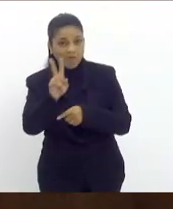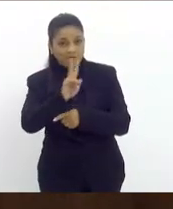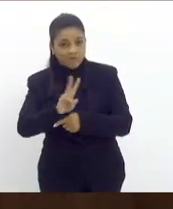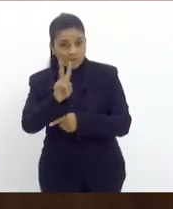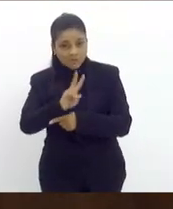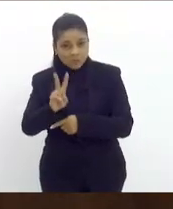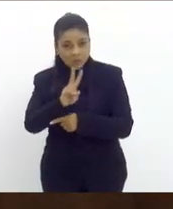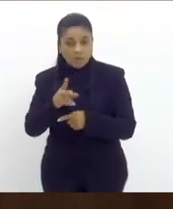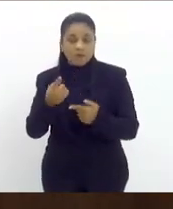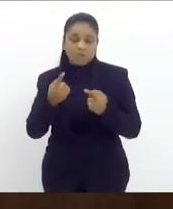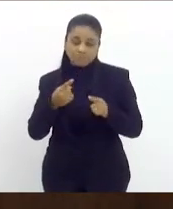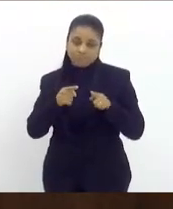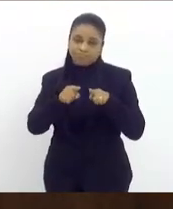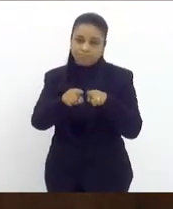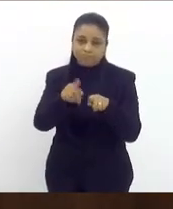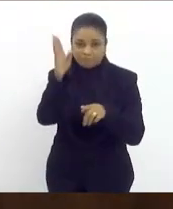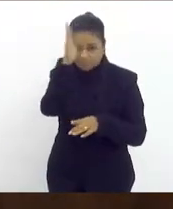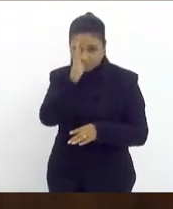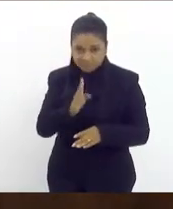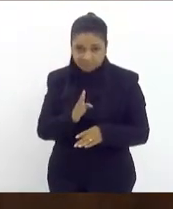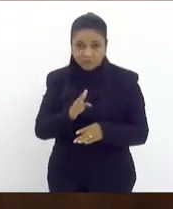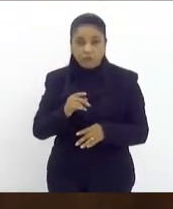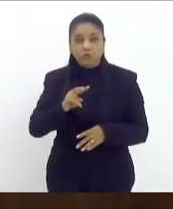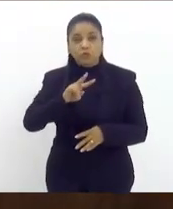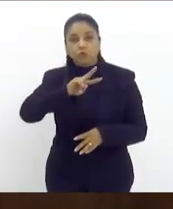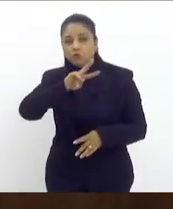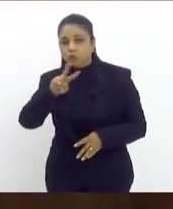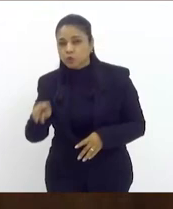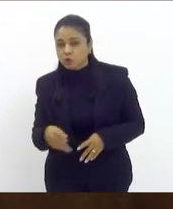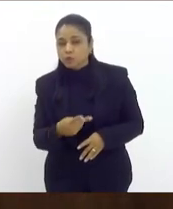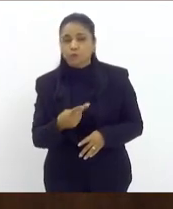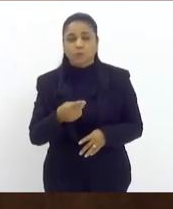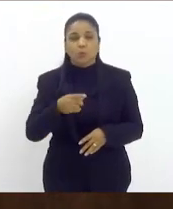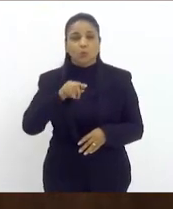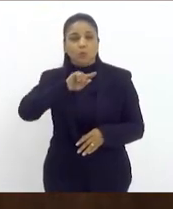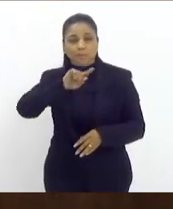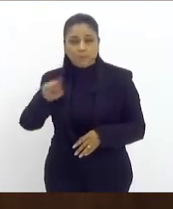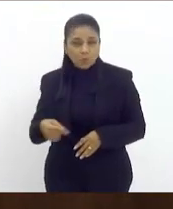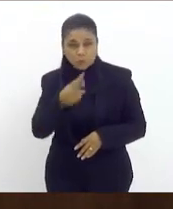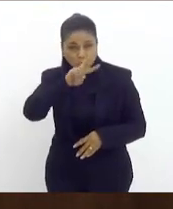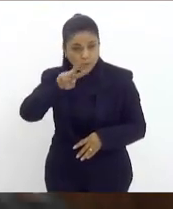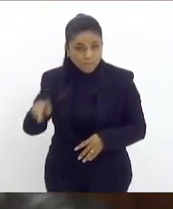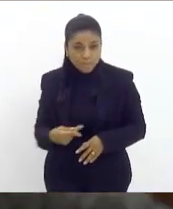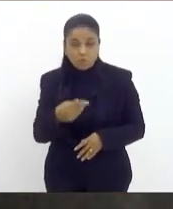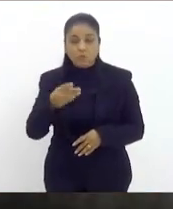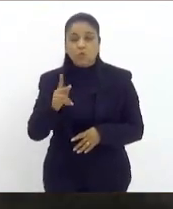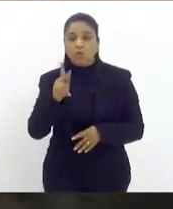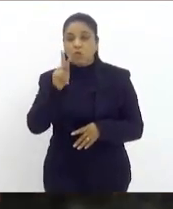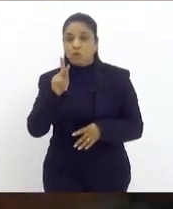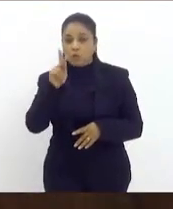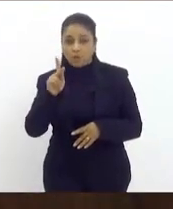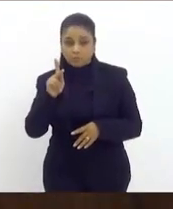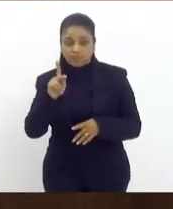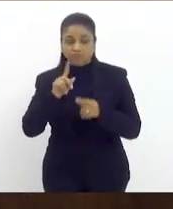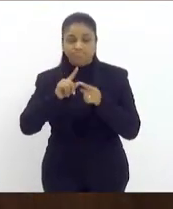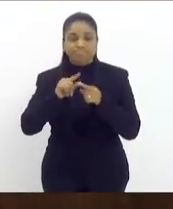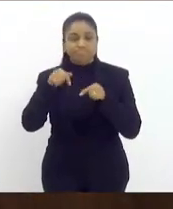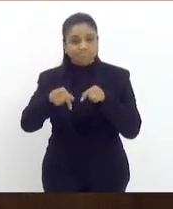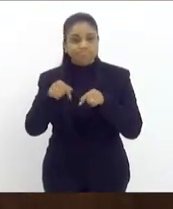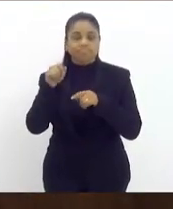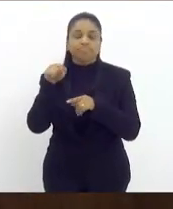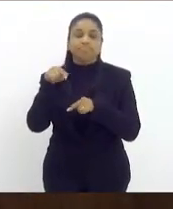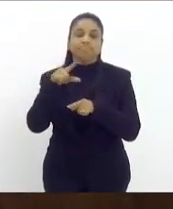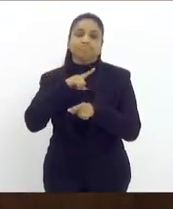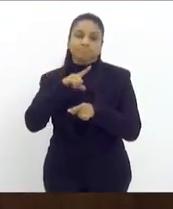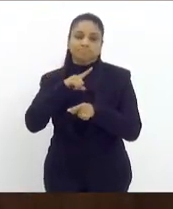importante parceiro do Brasil são mais de 2 mil quilômetros de fronteiras com aquele país que conta com uma das maiores reservas que temos